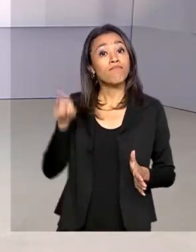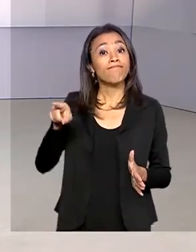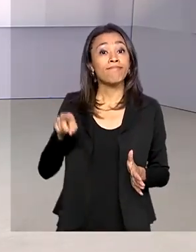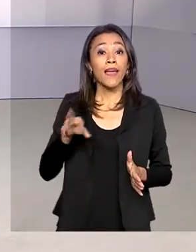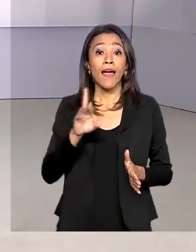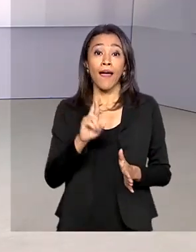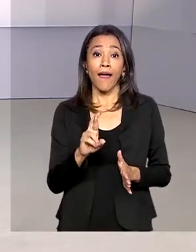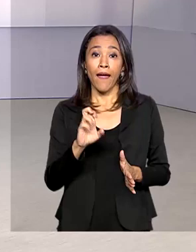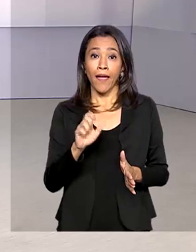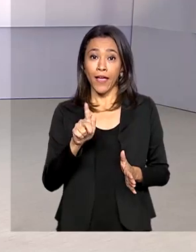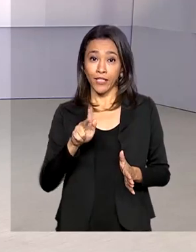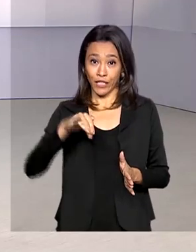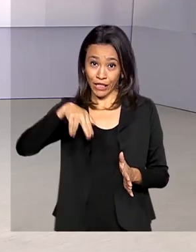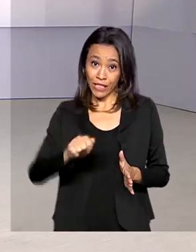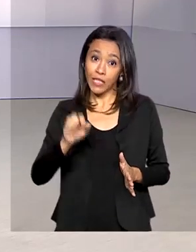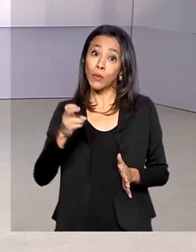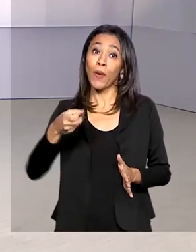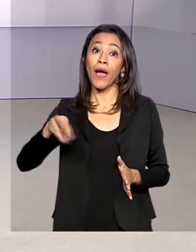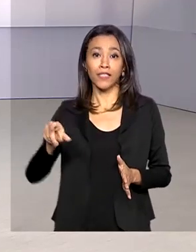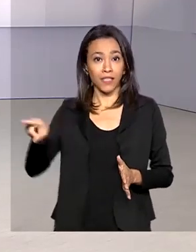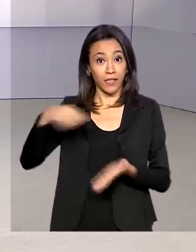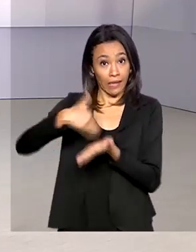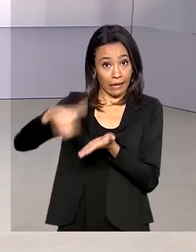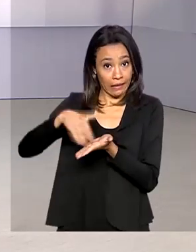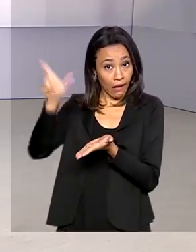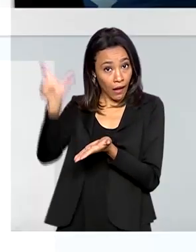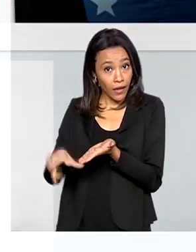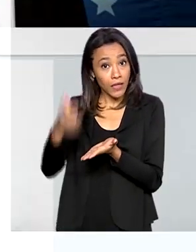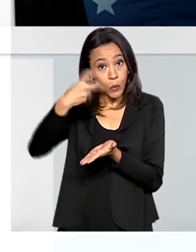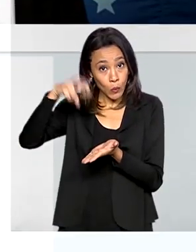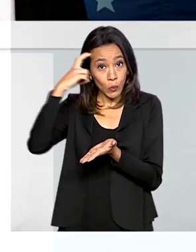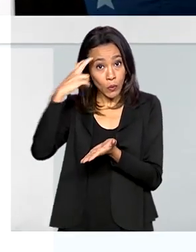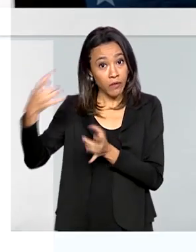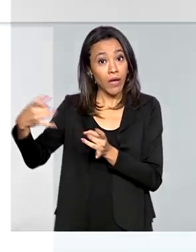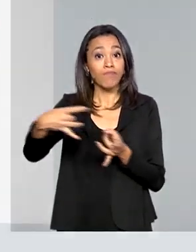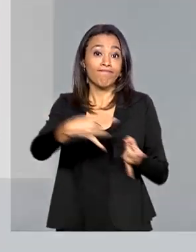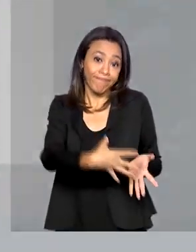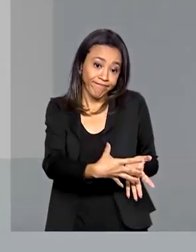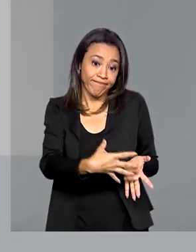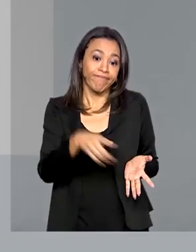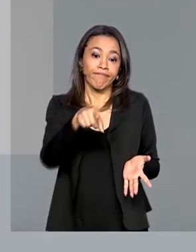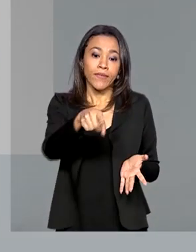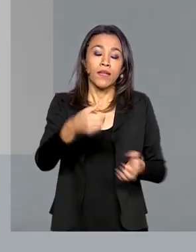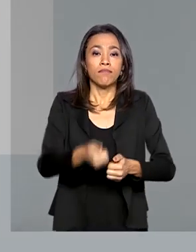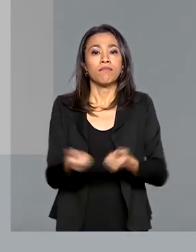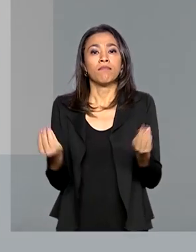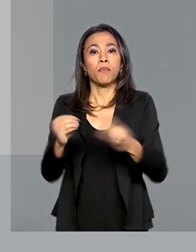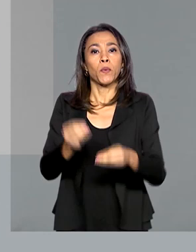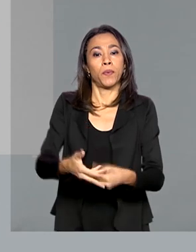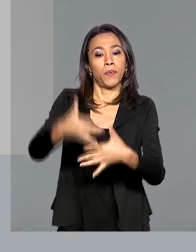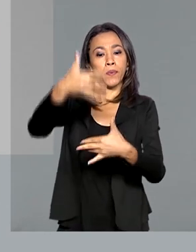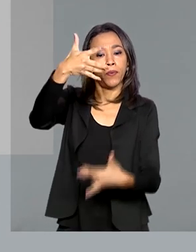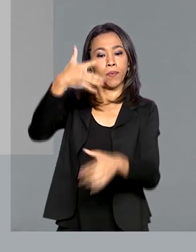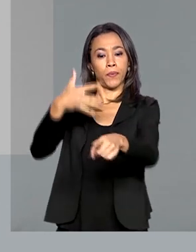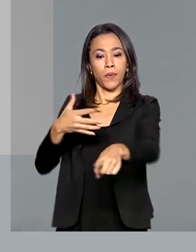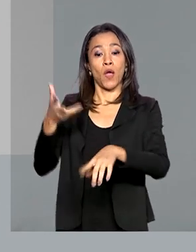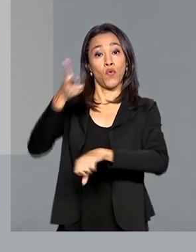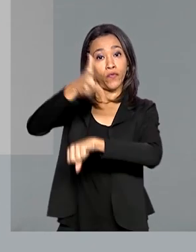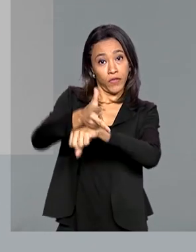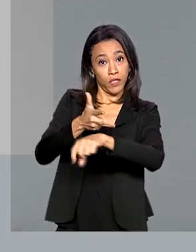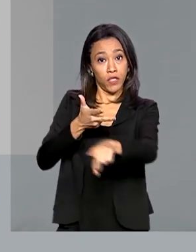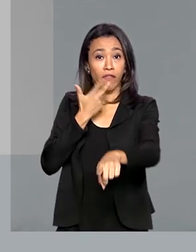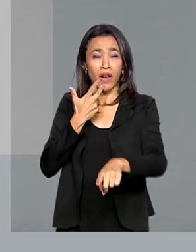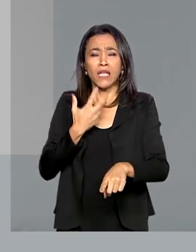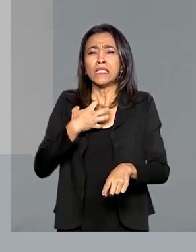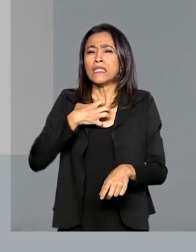vai deixar a Secretaria Especial da Cultura. Pelas redes sociais, o presidente Jair Bolsonaro publicou um vídeo que mostra que a